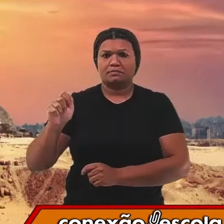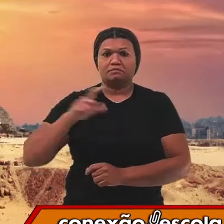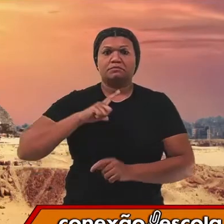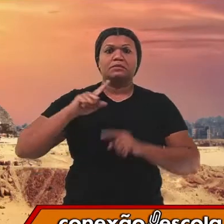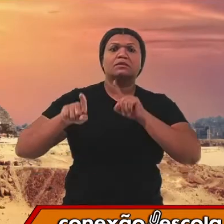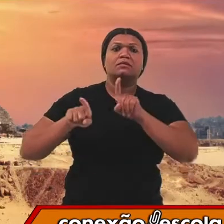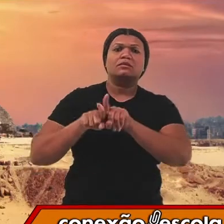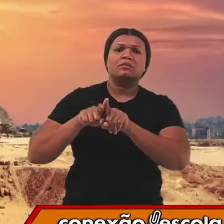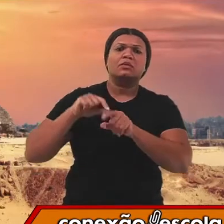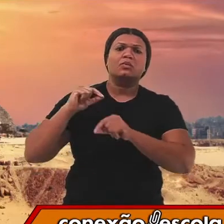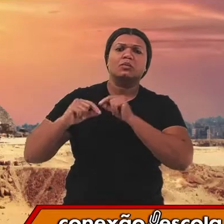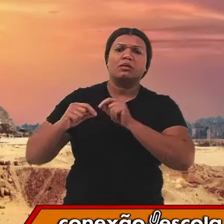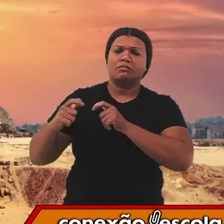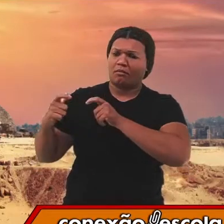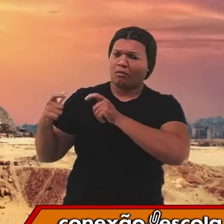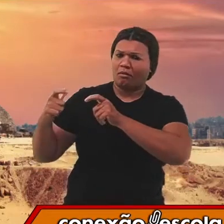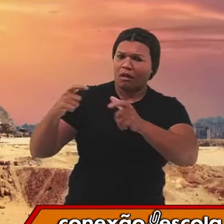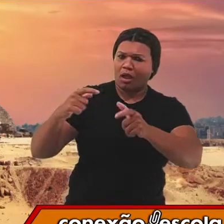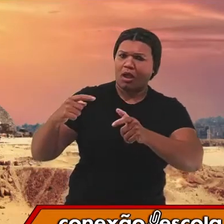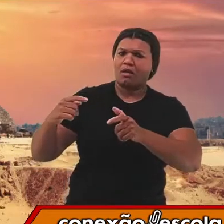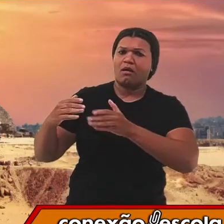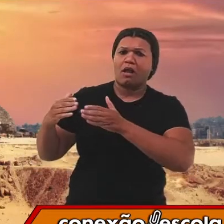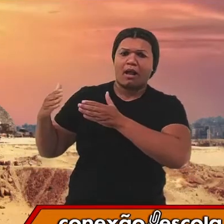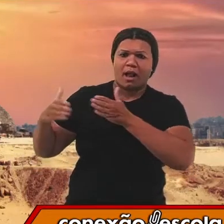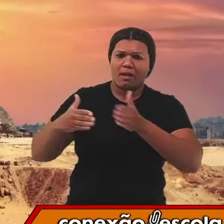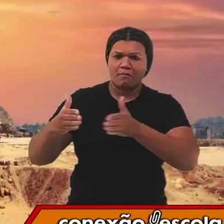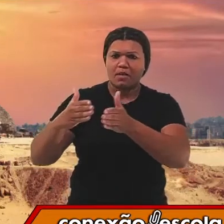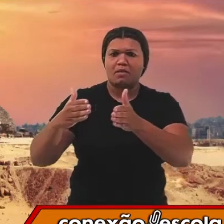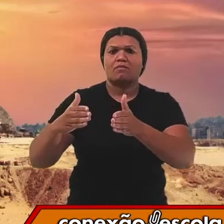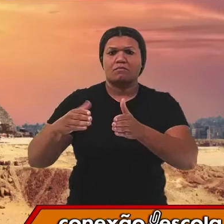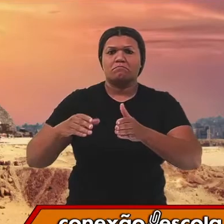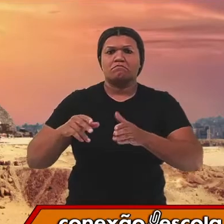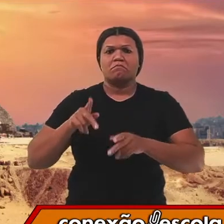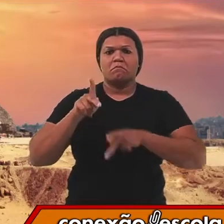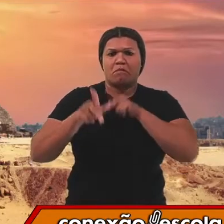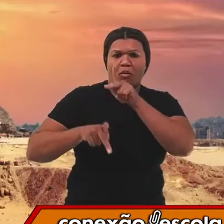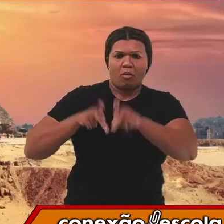de povoamento das Américas. Essa aula, então,